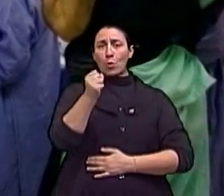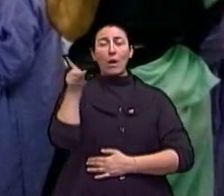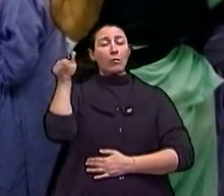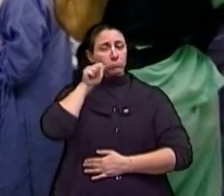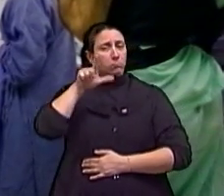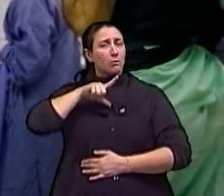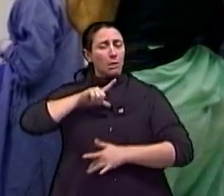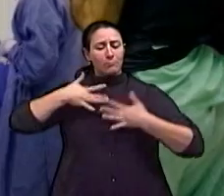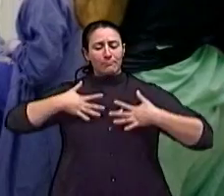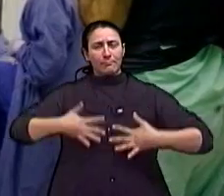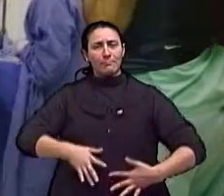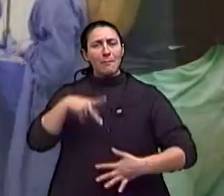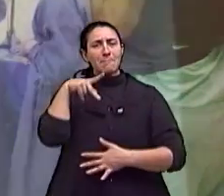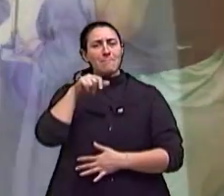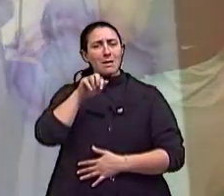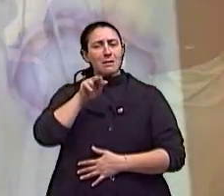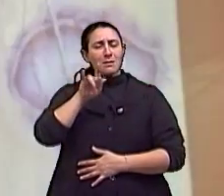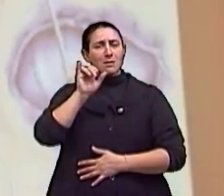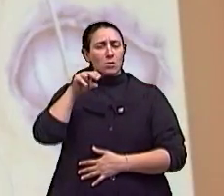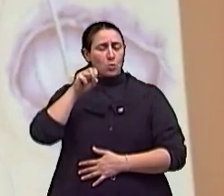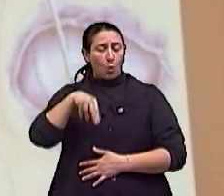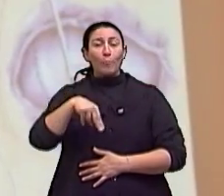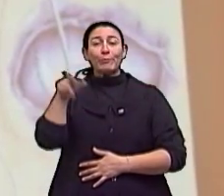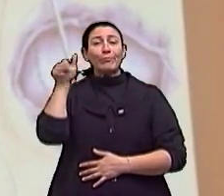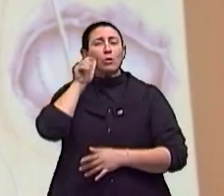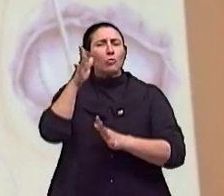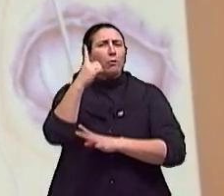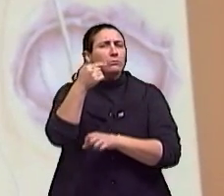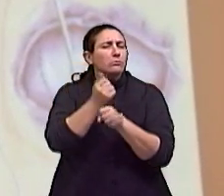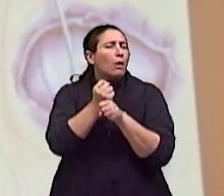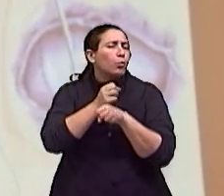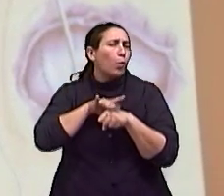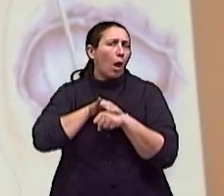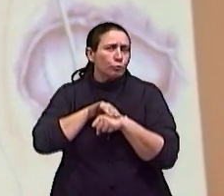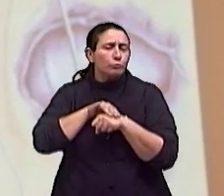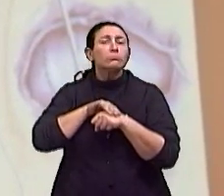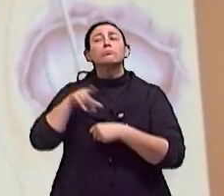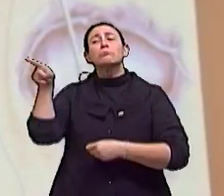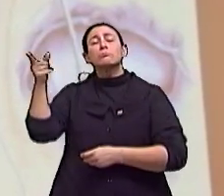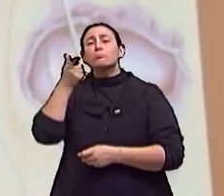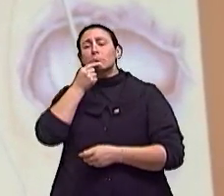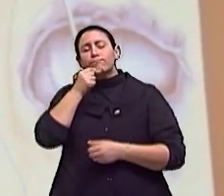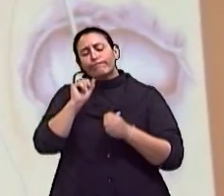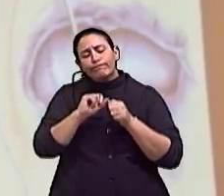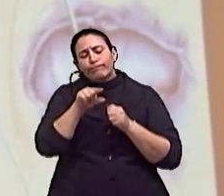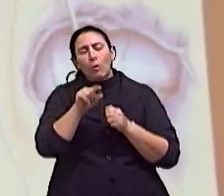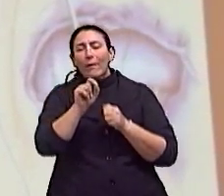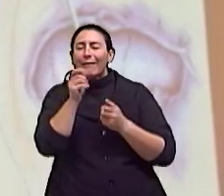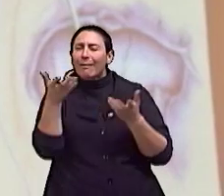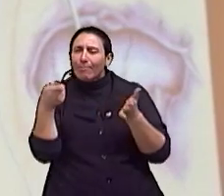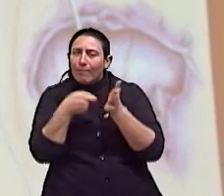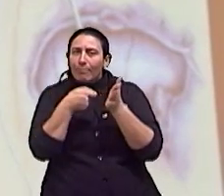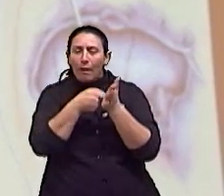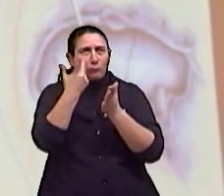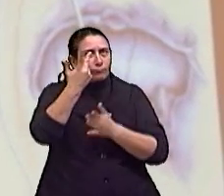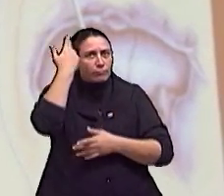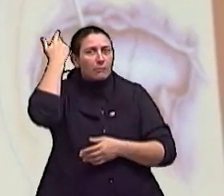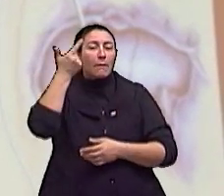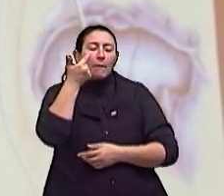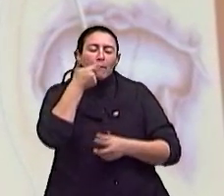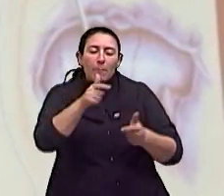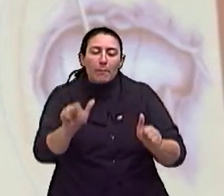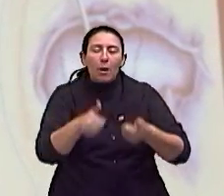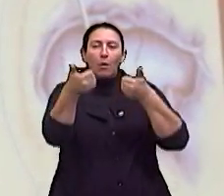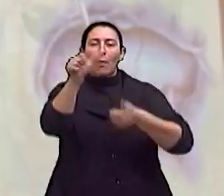há 17 anos. Segundo o neurocirurgião Apio Antunes, a ideia é dar a ela uma qualidade de vida.